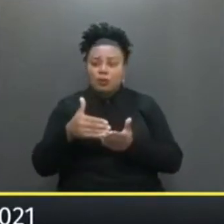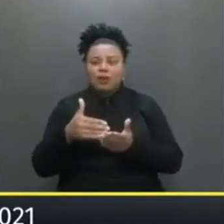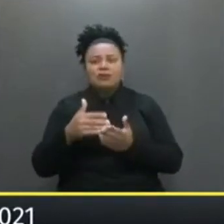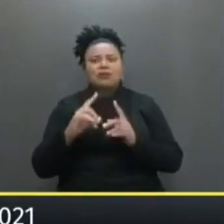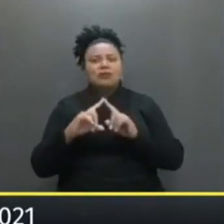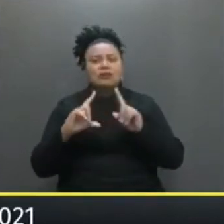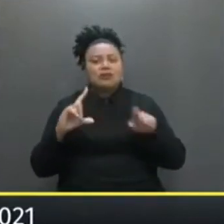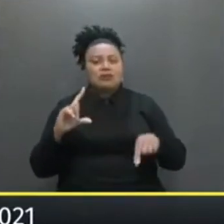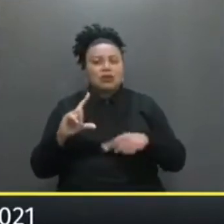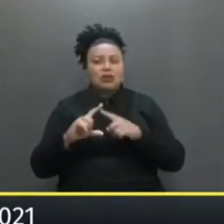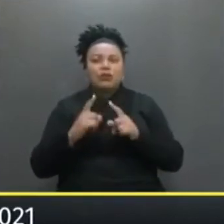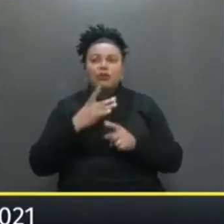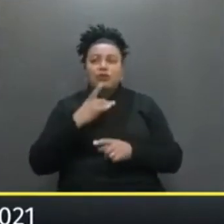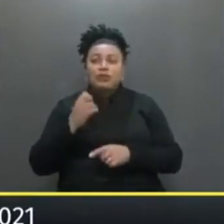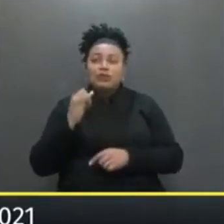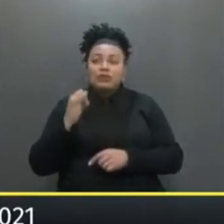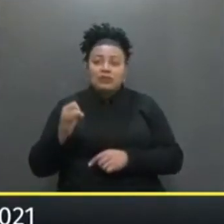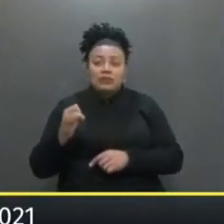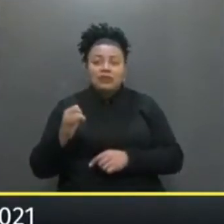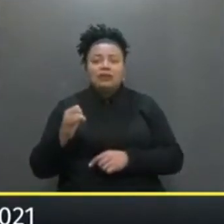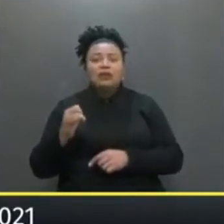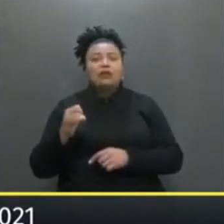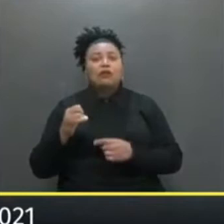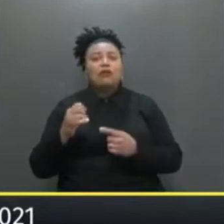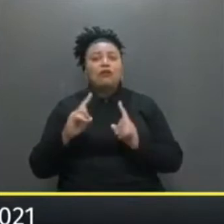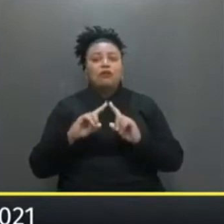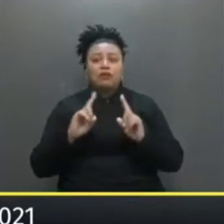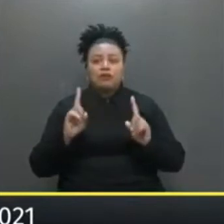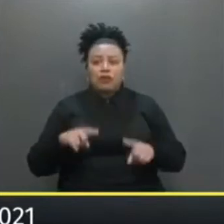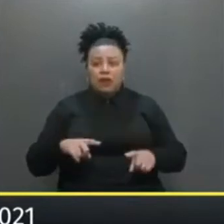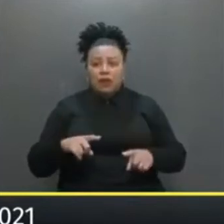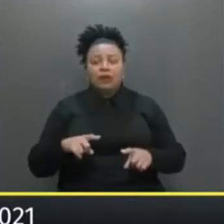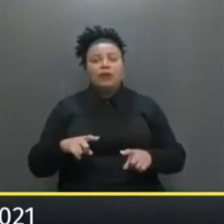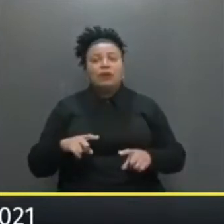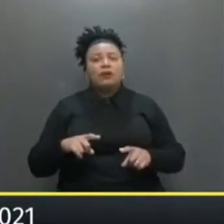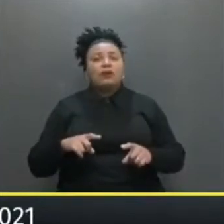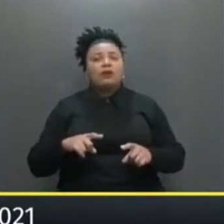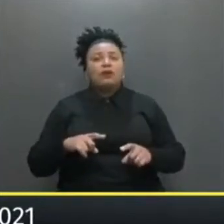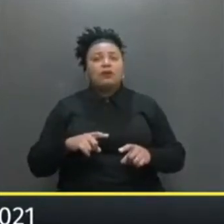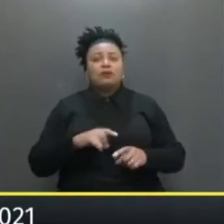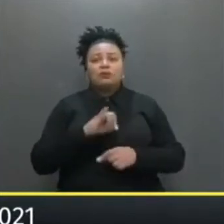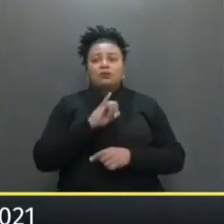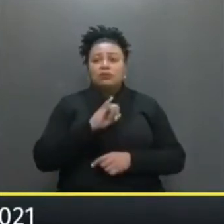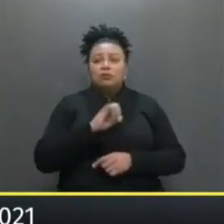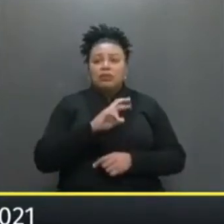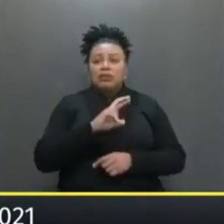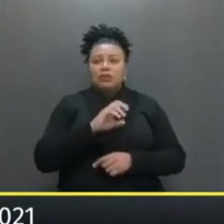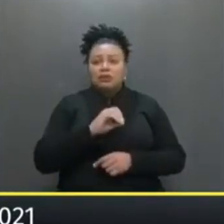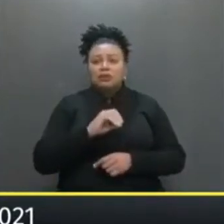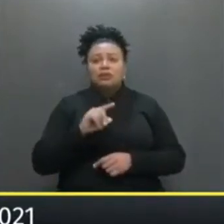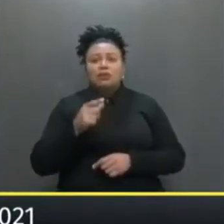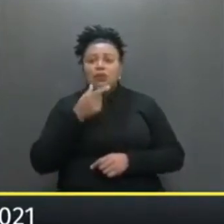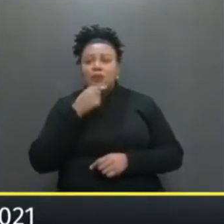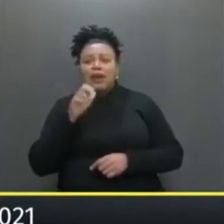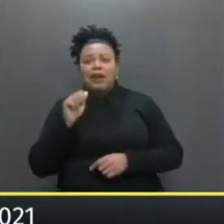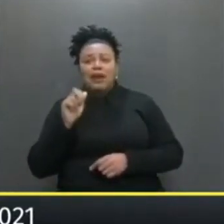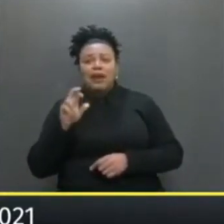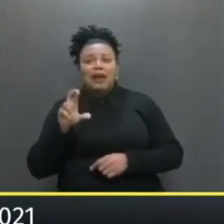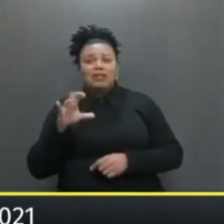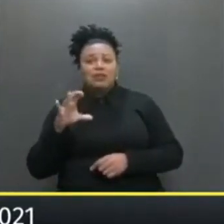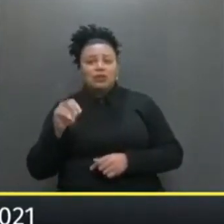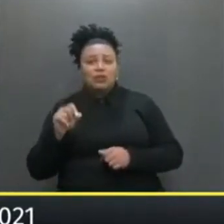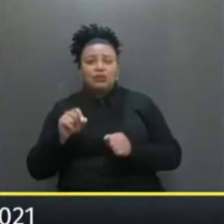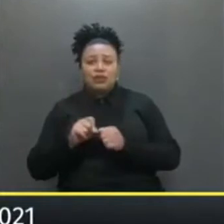aquele Círculo vicioso Se eventualmente O funcionário Seja do Irio Do Arsione Chega lá Faz uma